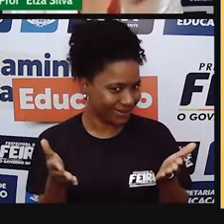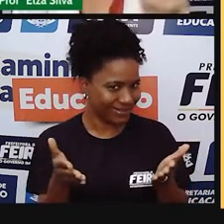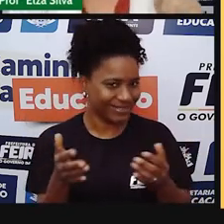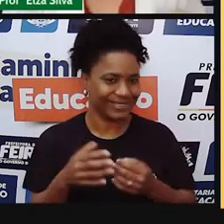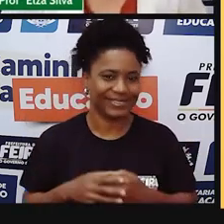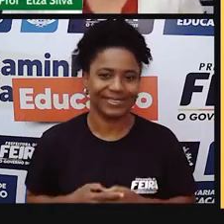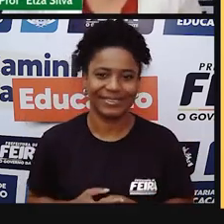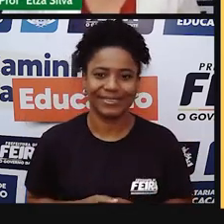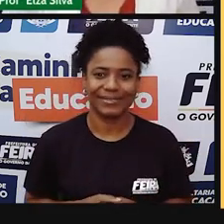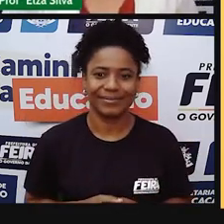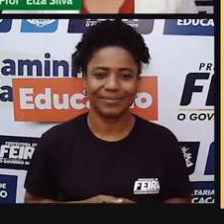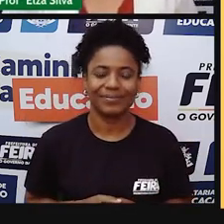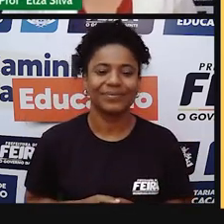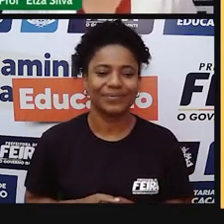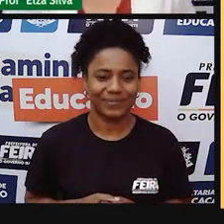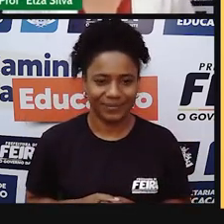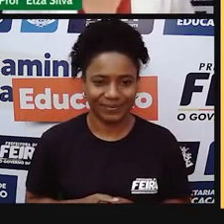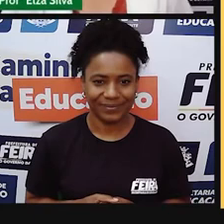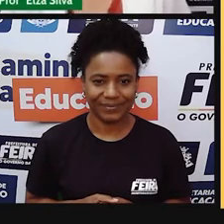Ok? Let's go!